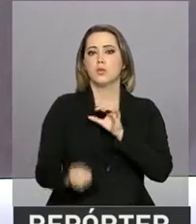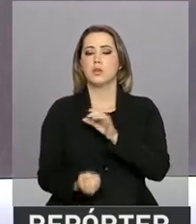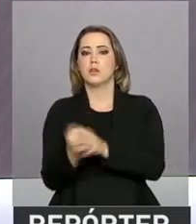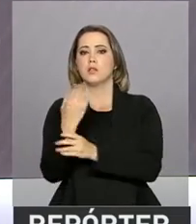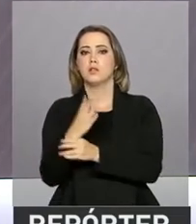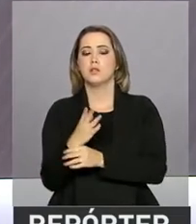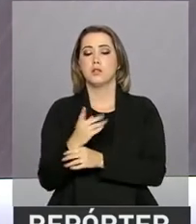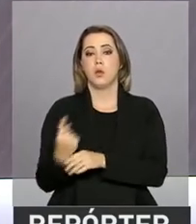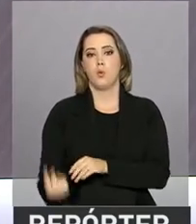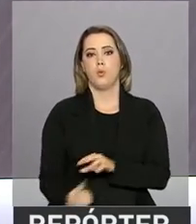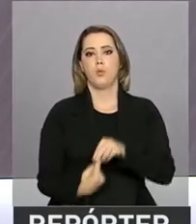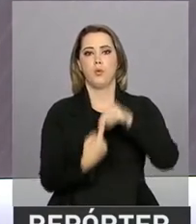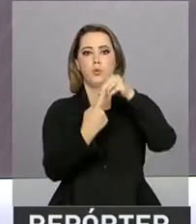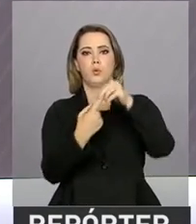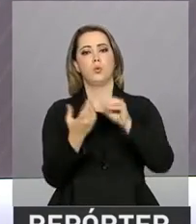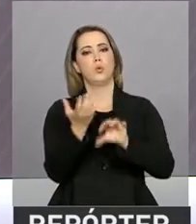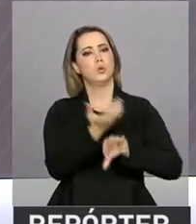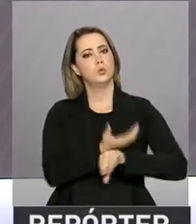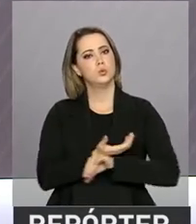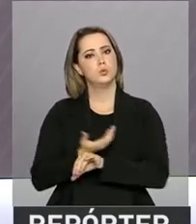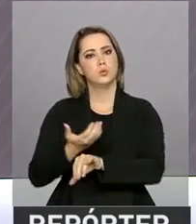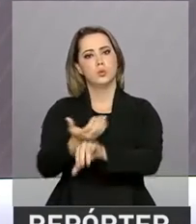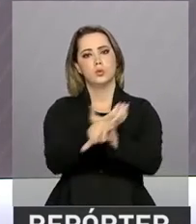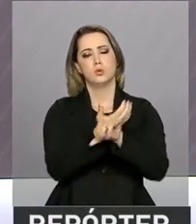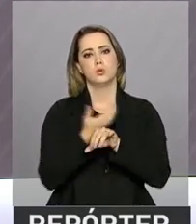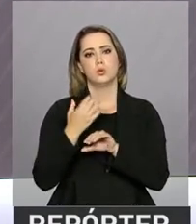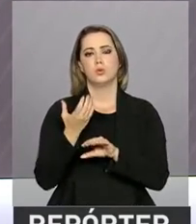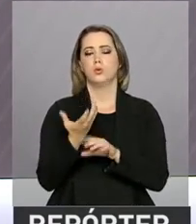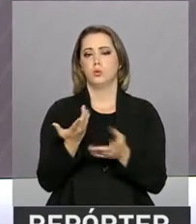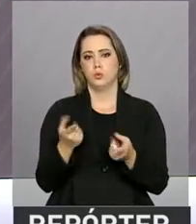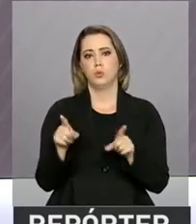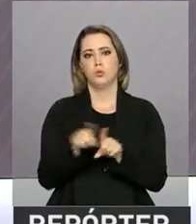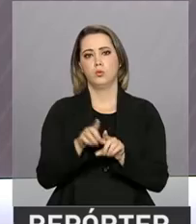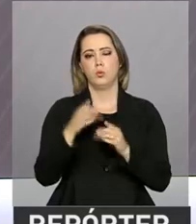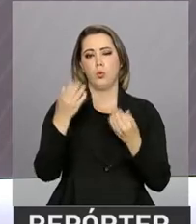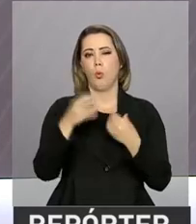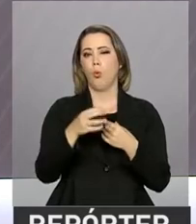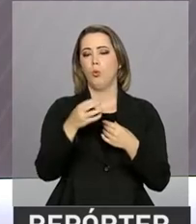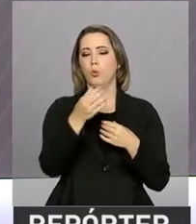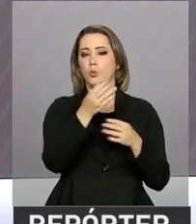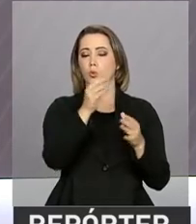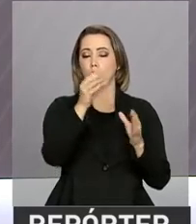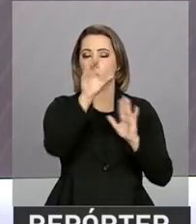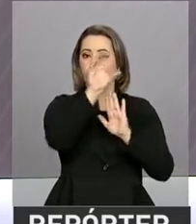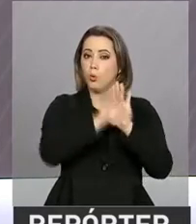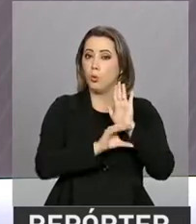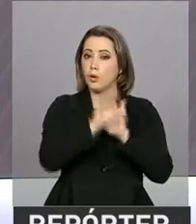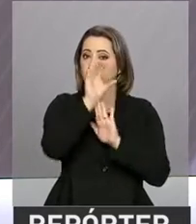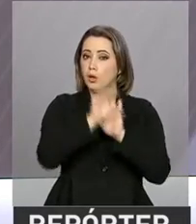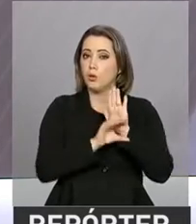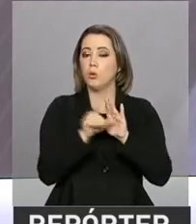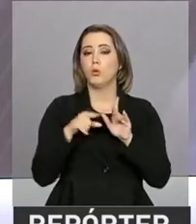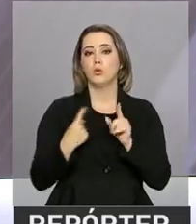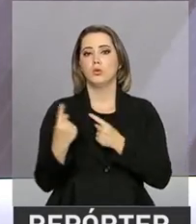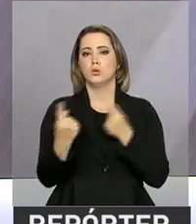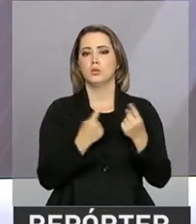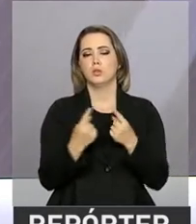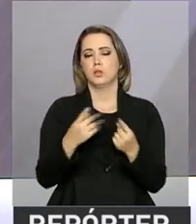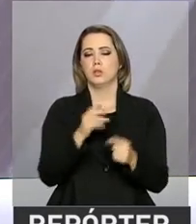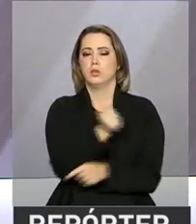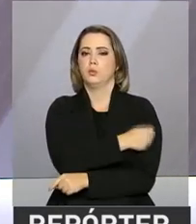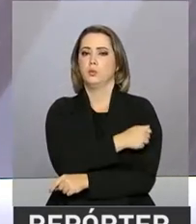criar a Base Nacional Comum dos Currículos, um documento que vai estabelecer o que cada aluno vai aprender em cada ano escolar.